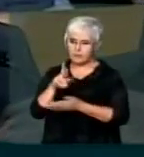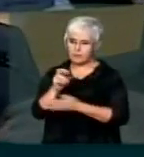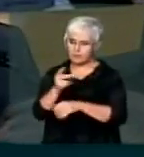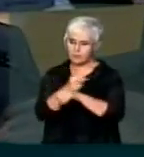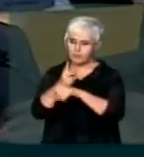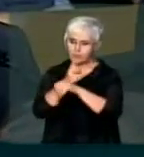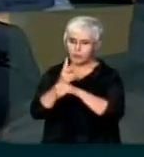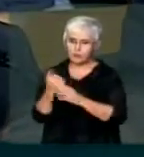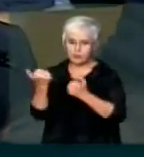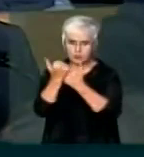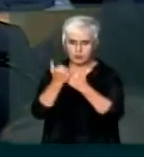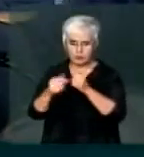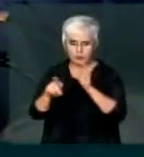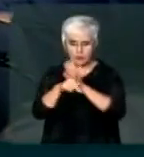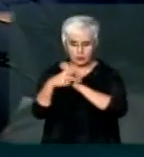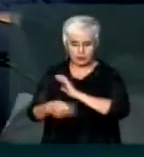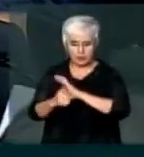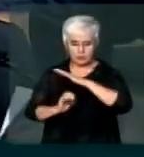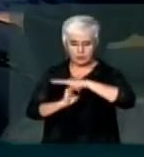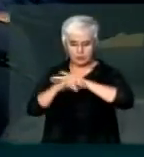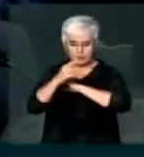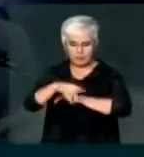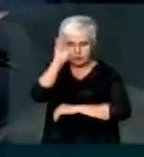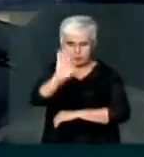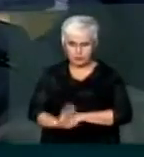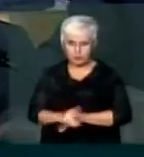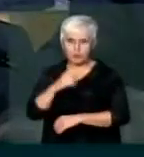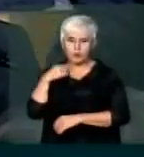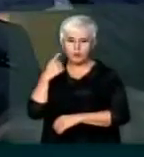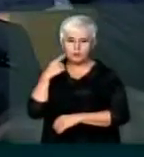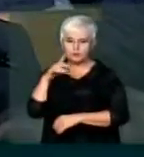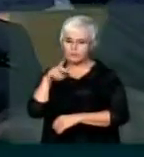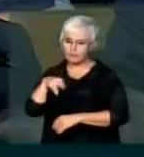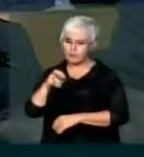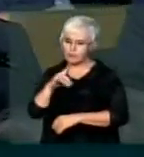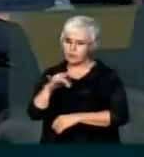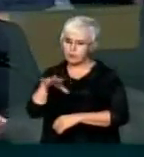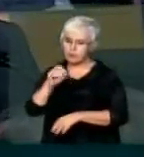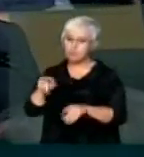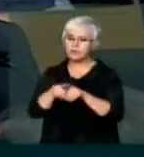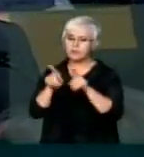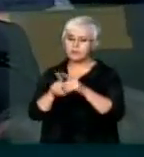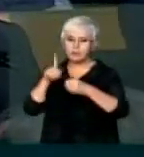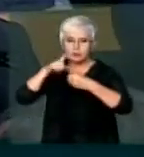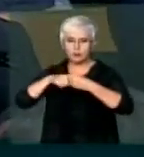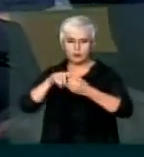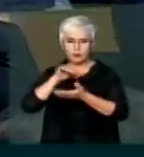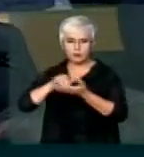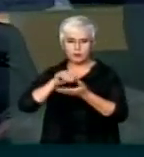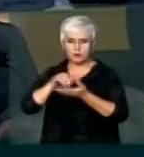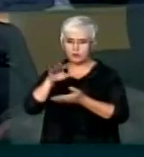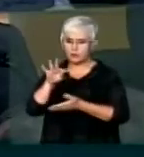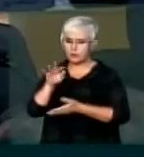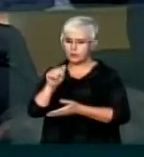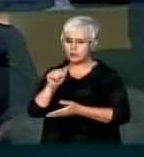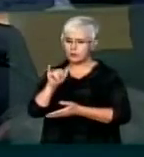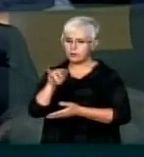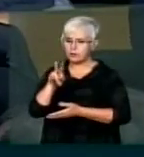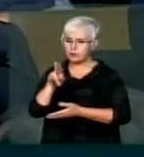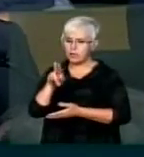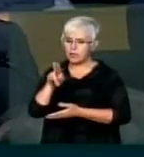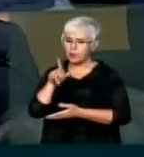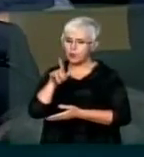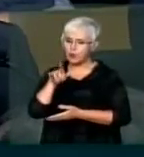administrar essa empresa aqui no Brasil. O advogado Marcelo também foi sócio do escritório Tauil Scherker e